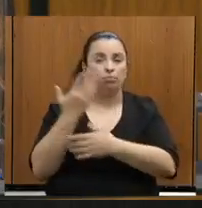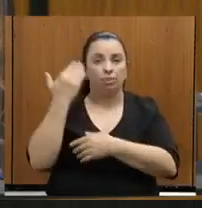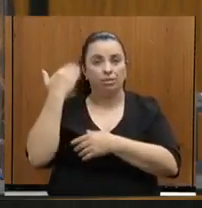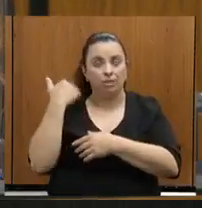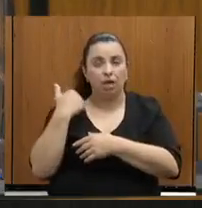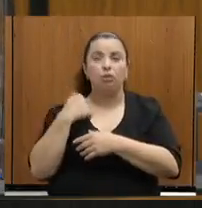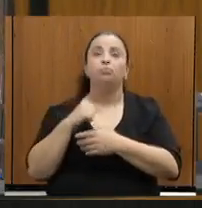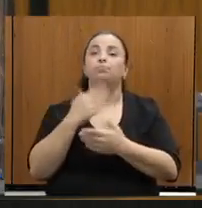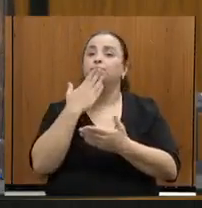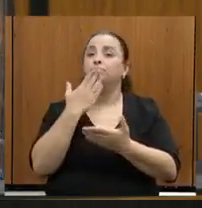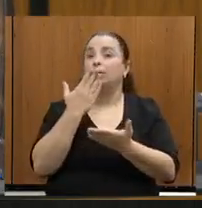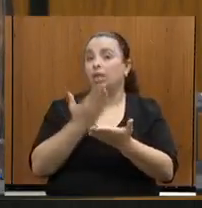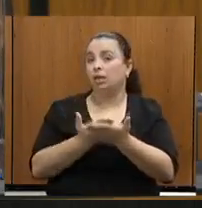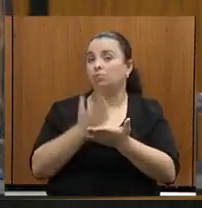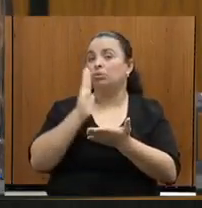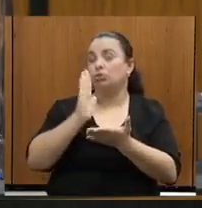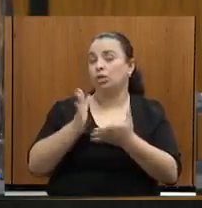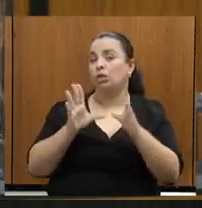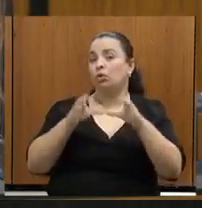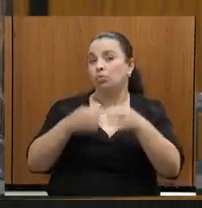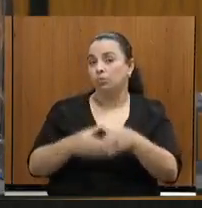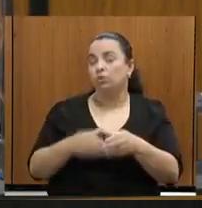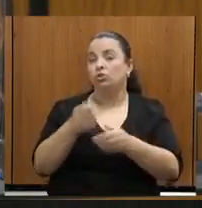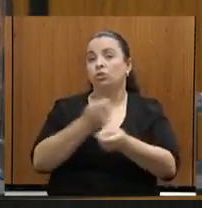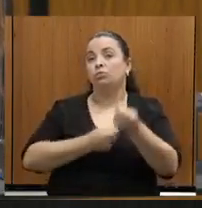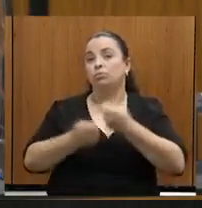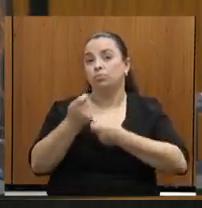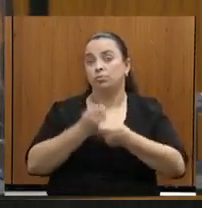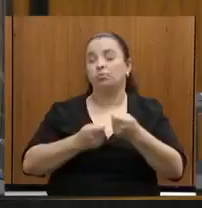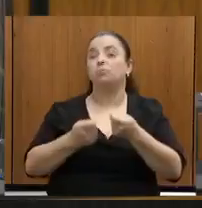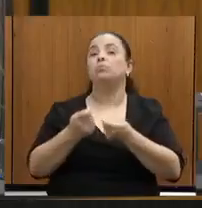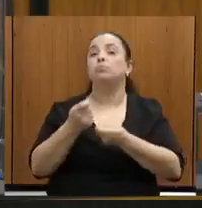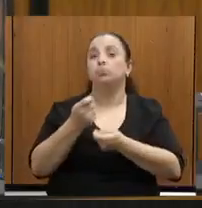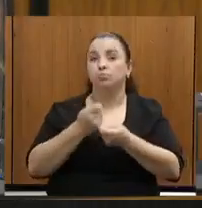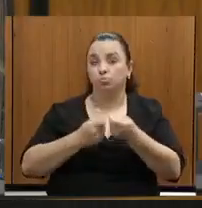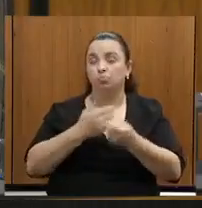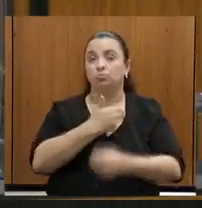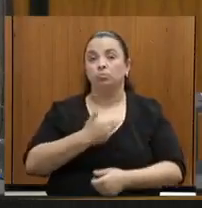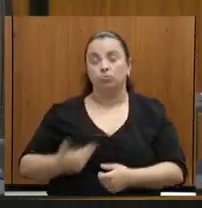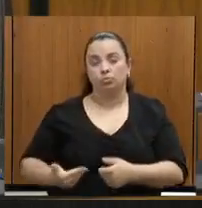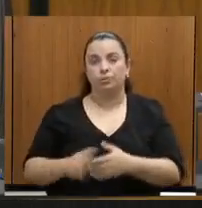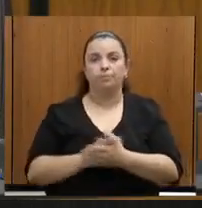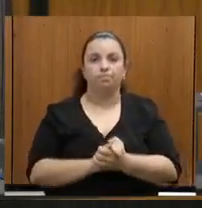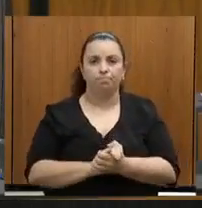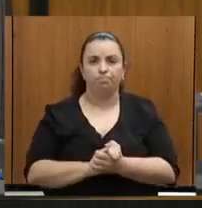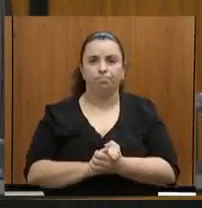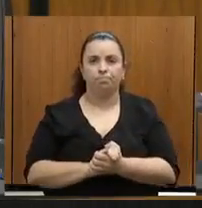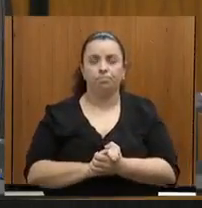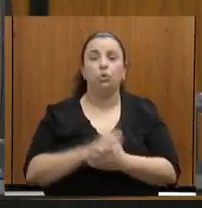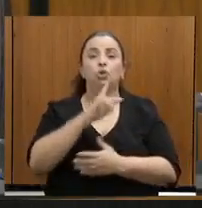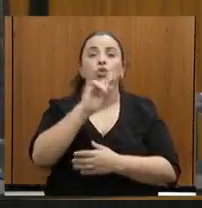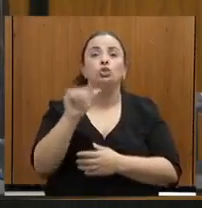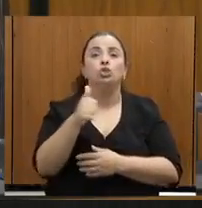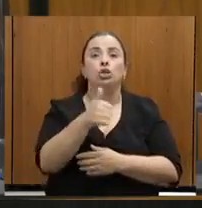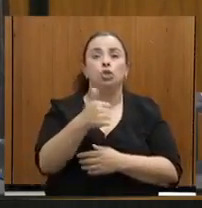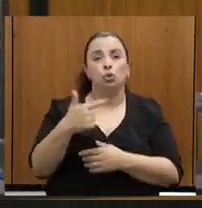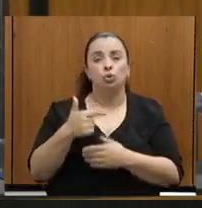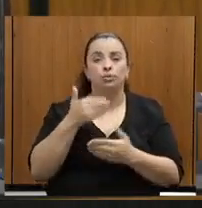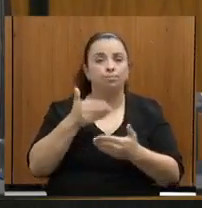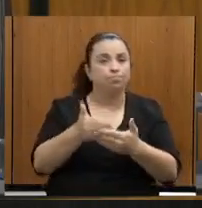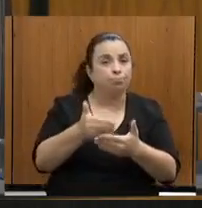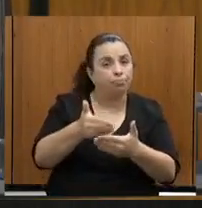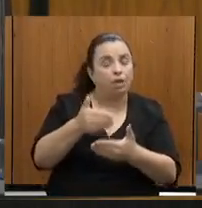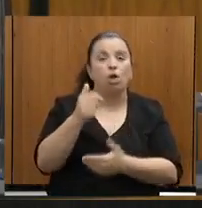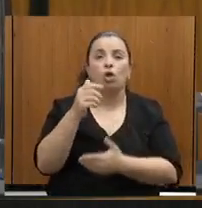Administração Pública. No próximo dia 12 de dezembro, Belo Horizonte celebrará